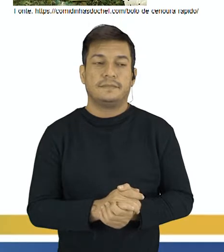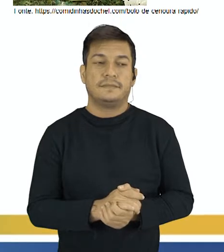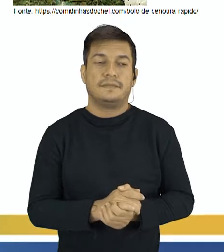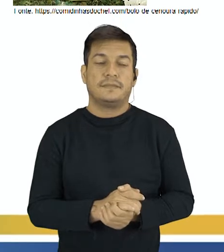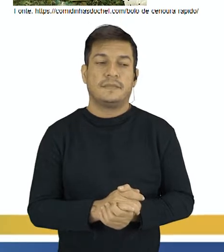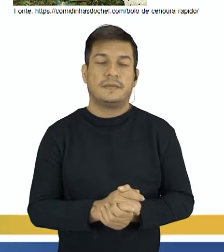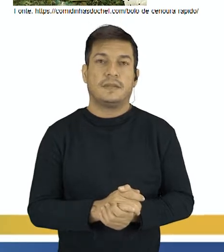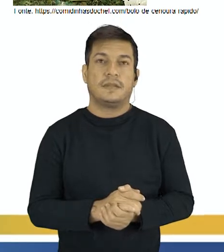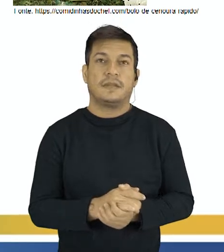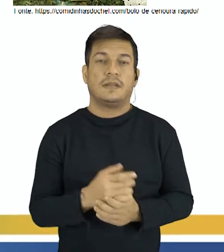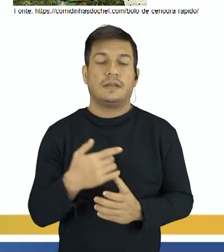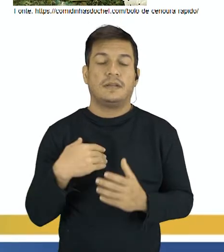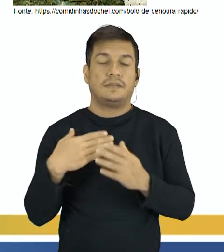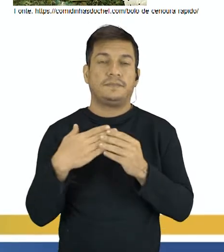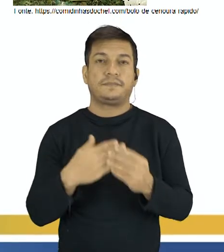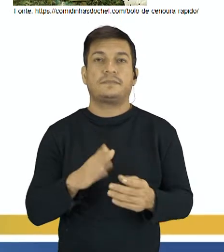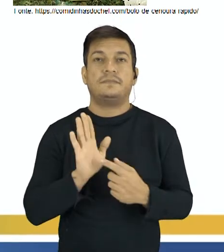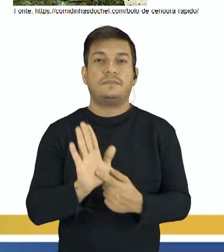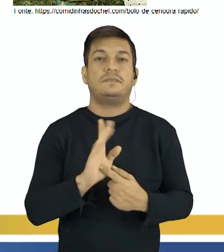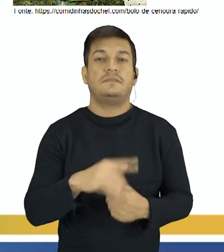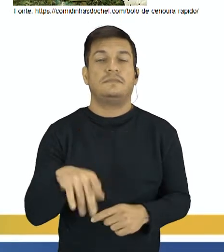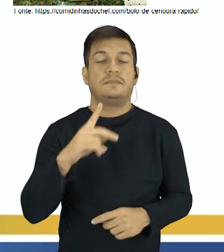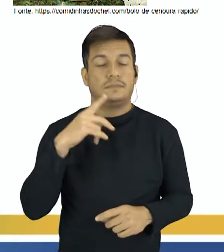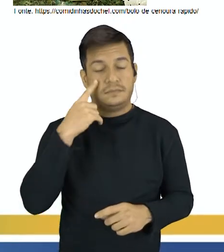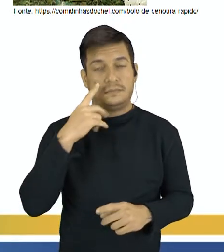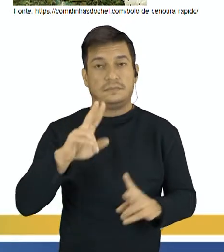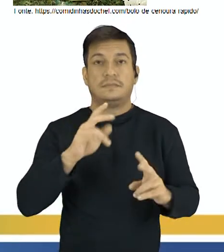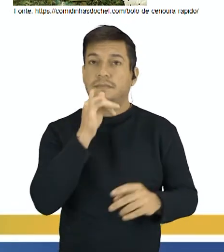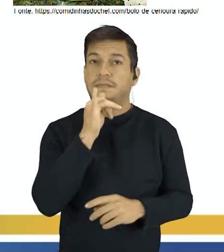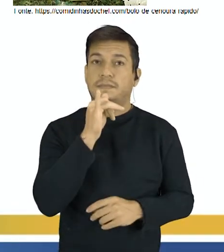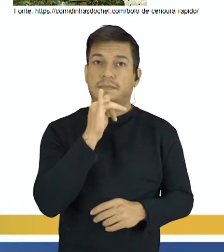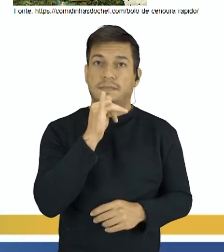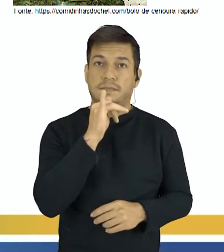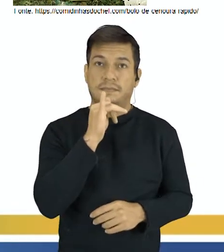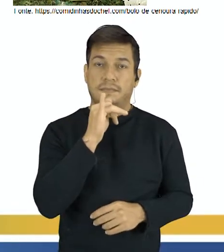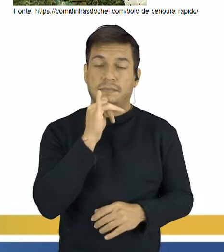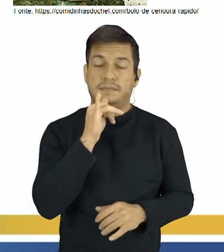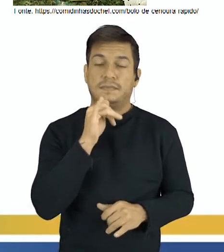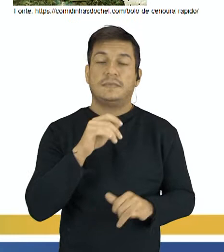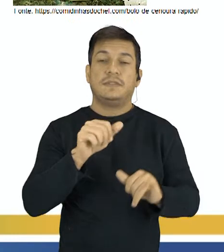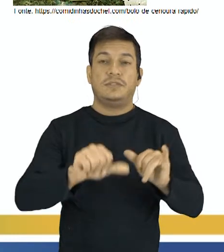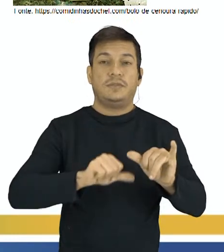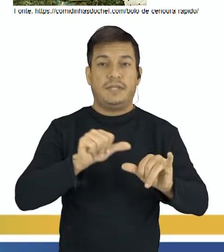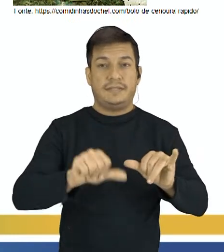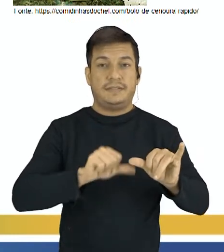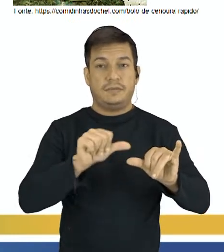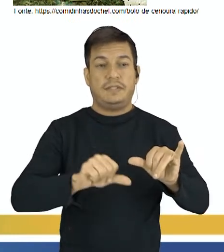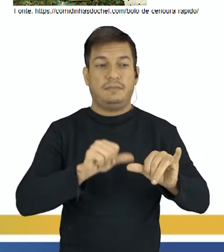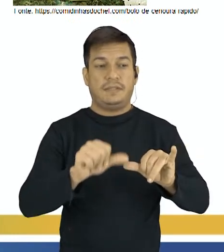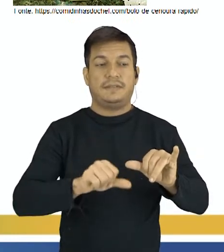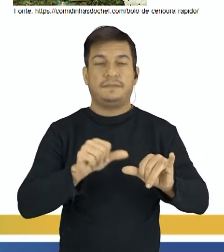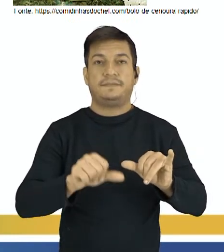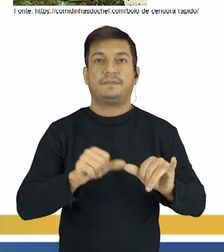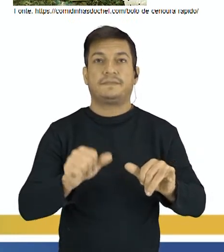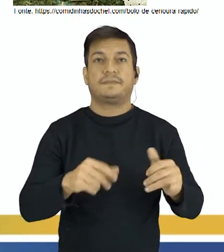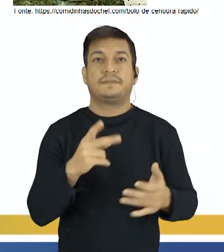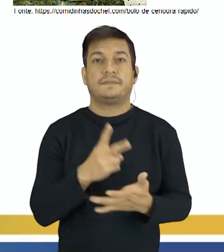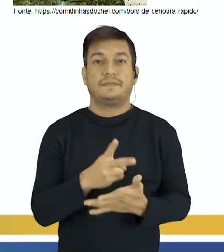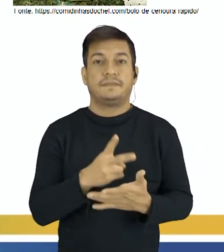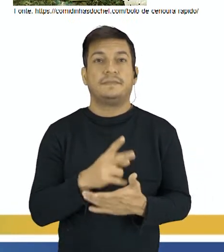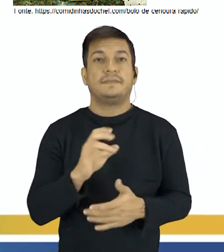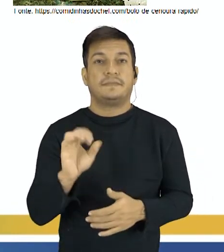Eu trouxe para vocês esse exemplo de uma reação química que nós constantemente